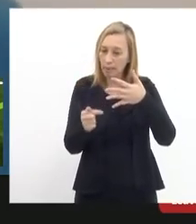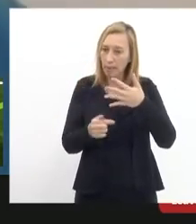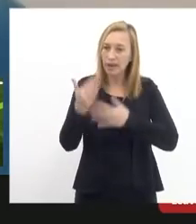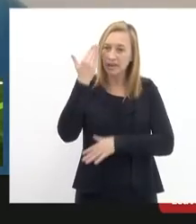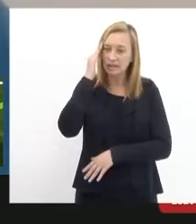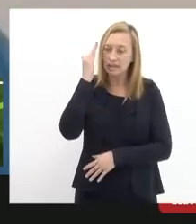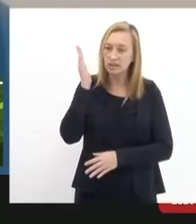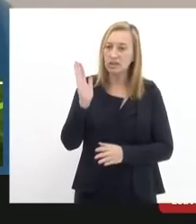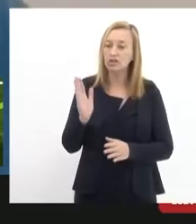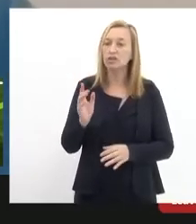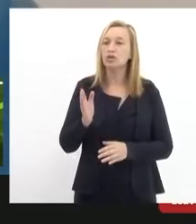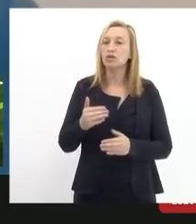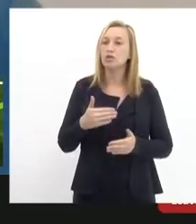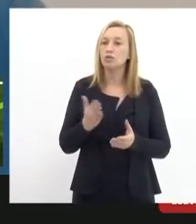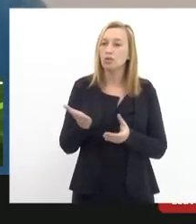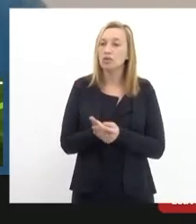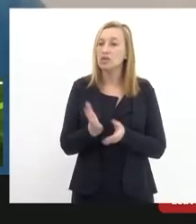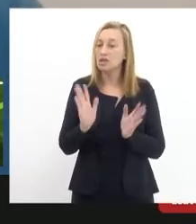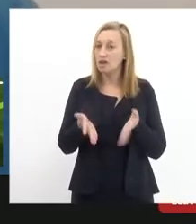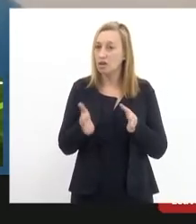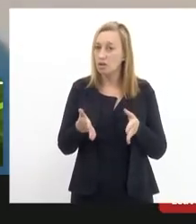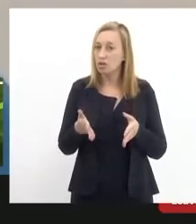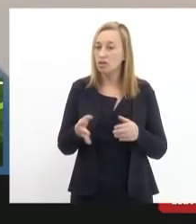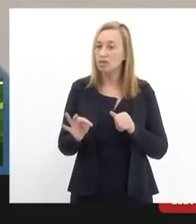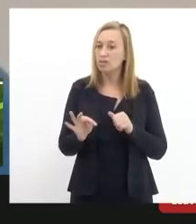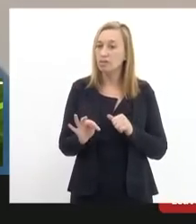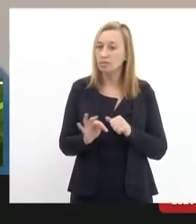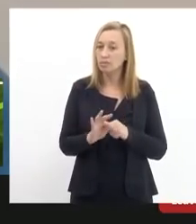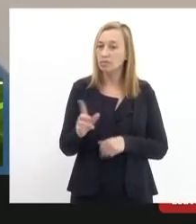o atual estado do processo que é o que nós temos de prático